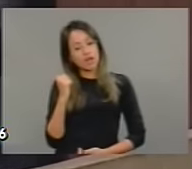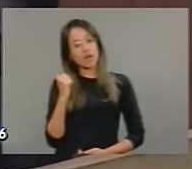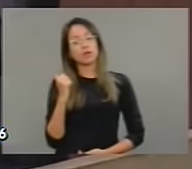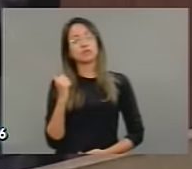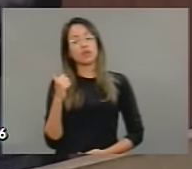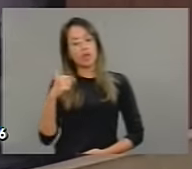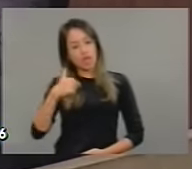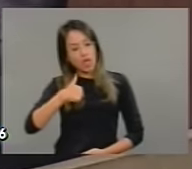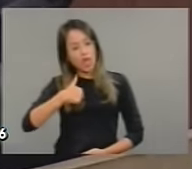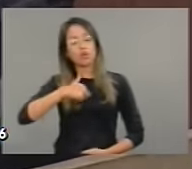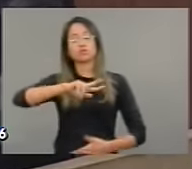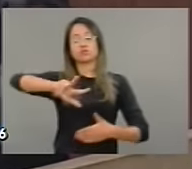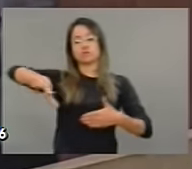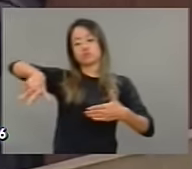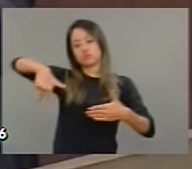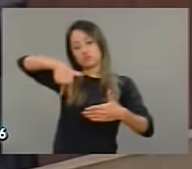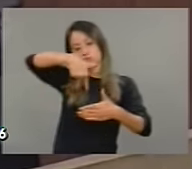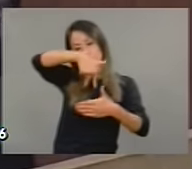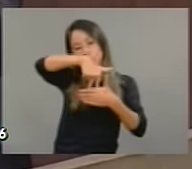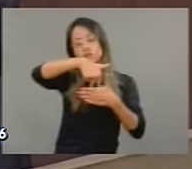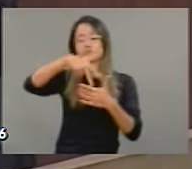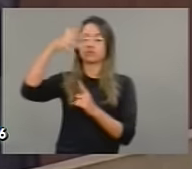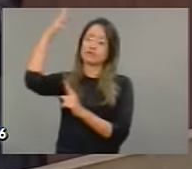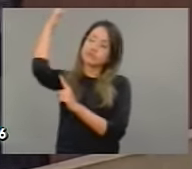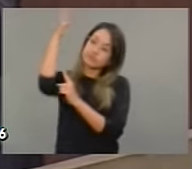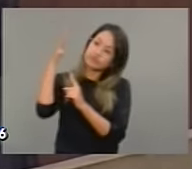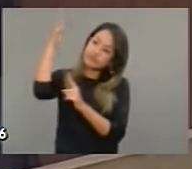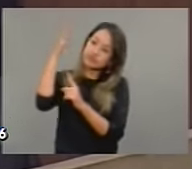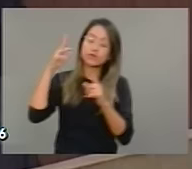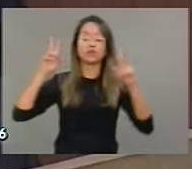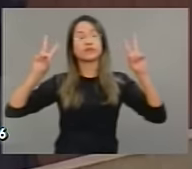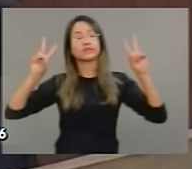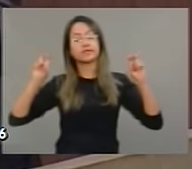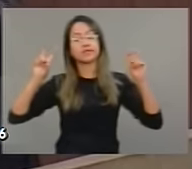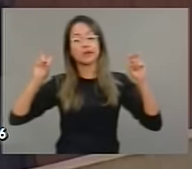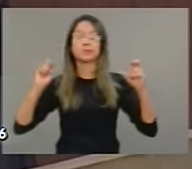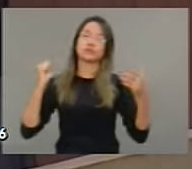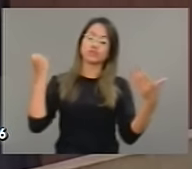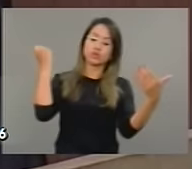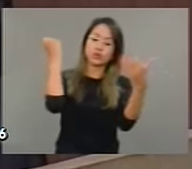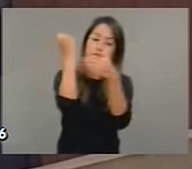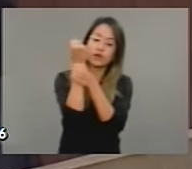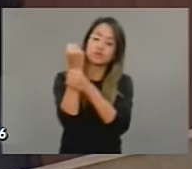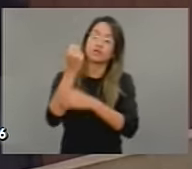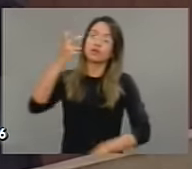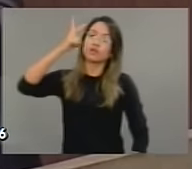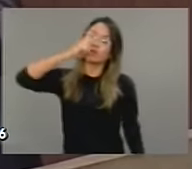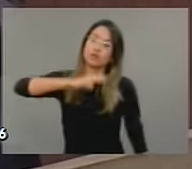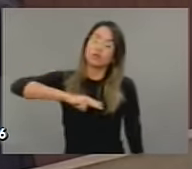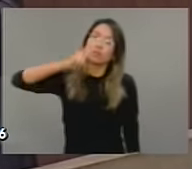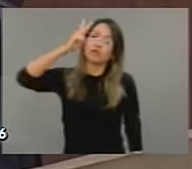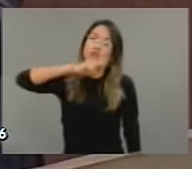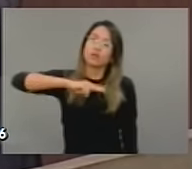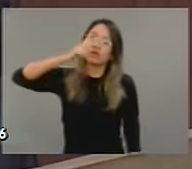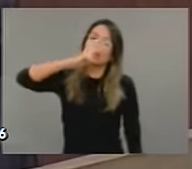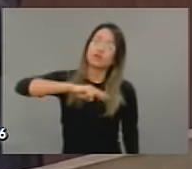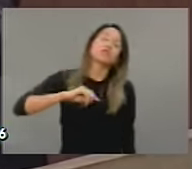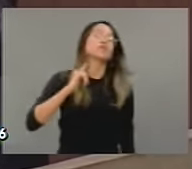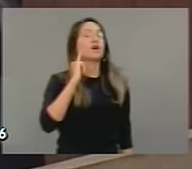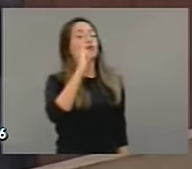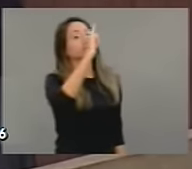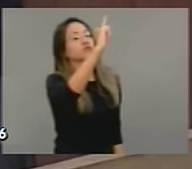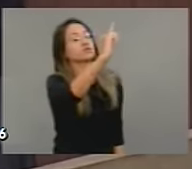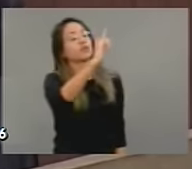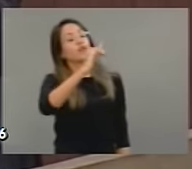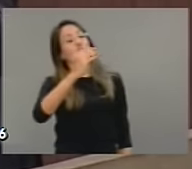que eu ocupei esta tribuna para falar que o direito humano, a segurança humana, a